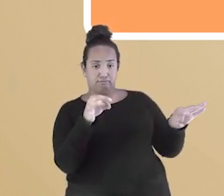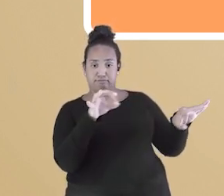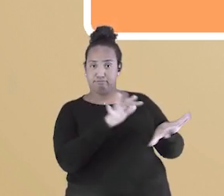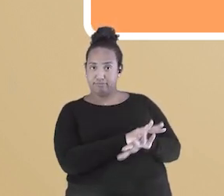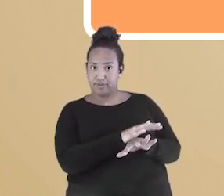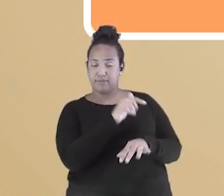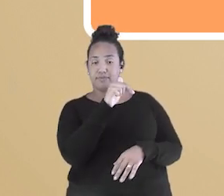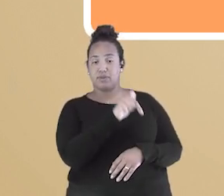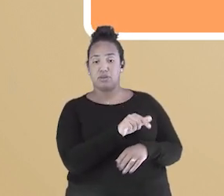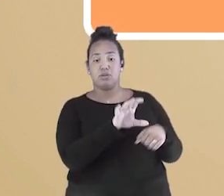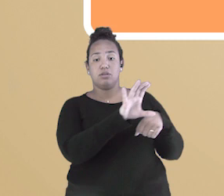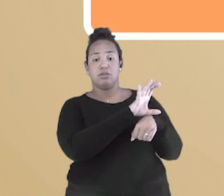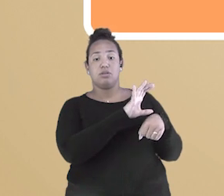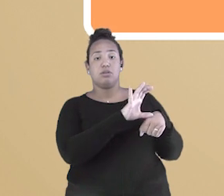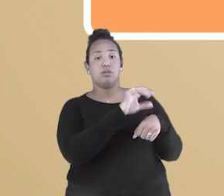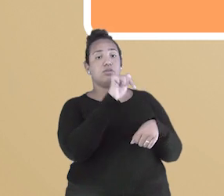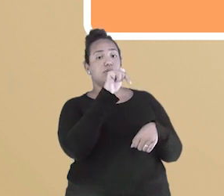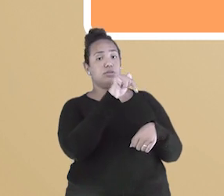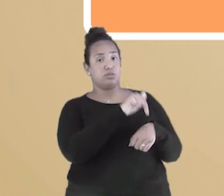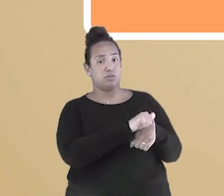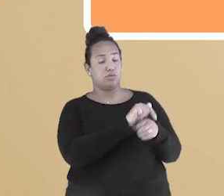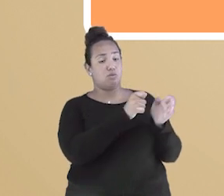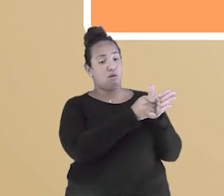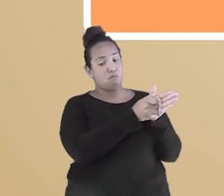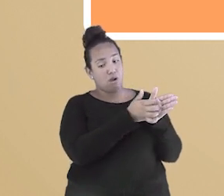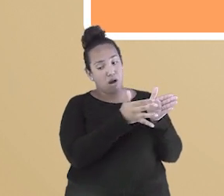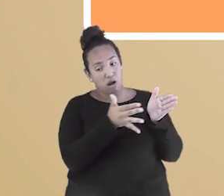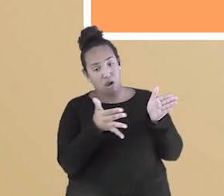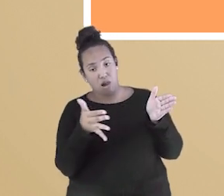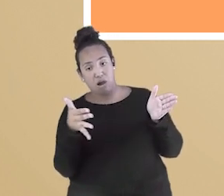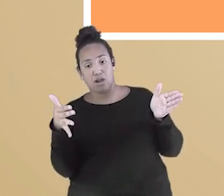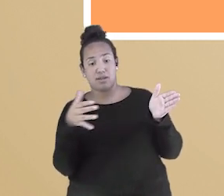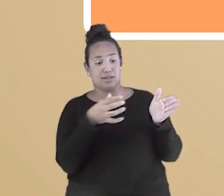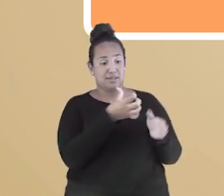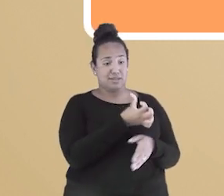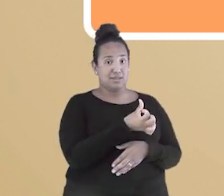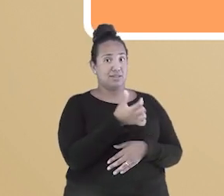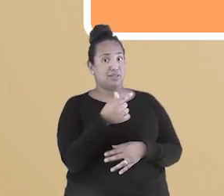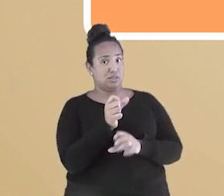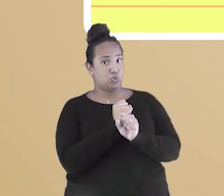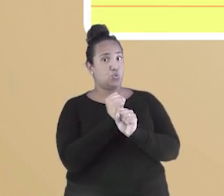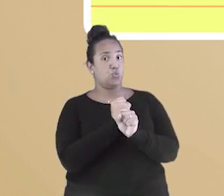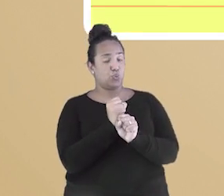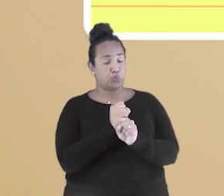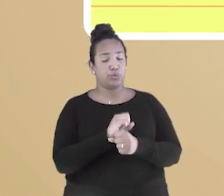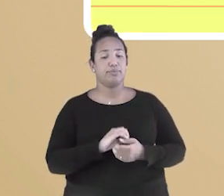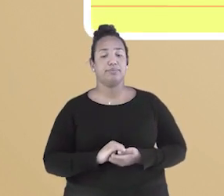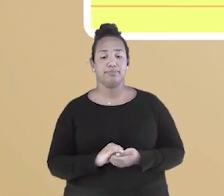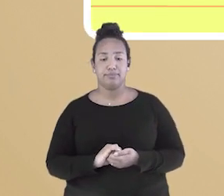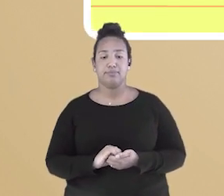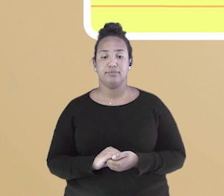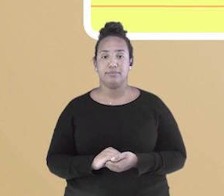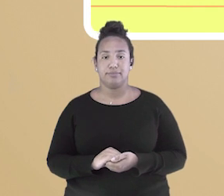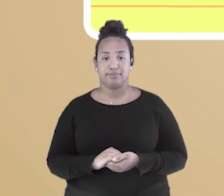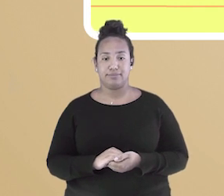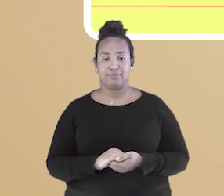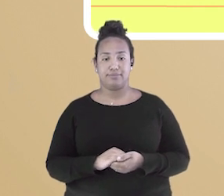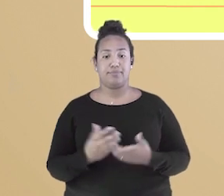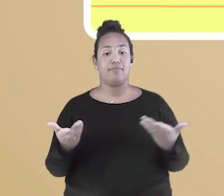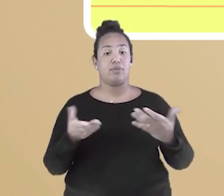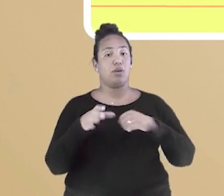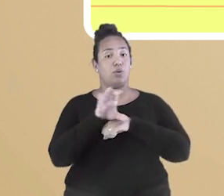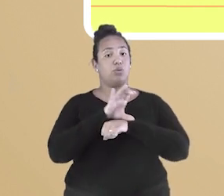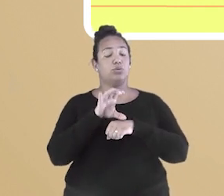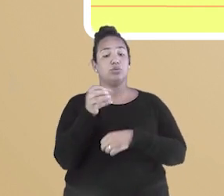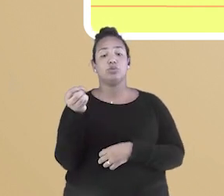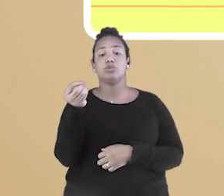Constituição que mais durou no nosso país. Foram 67 anos. A nova Constituição previa a